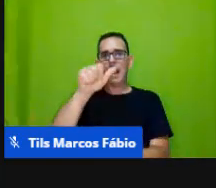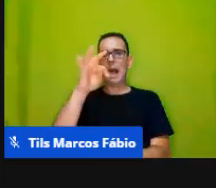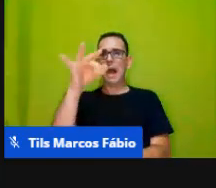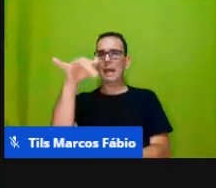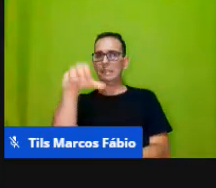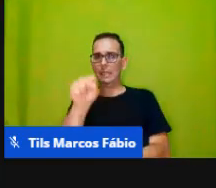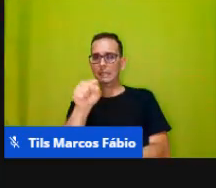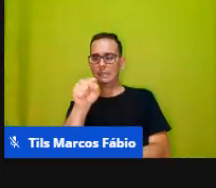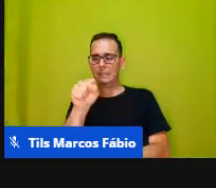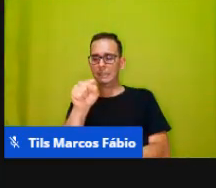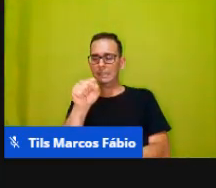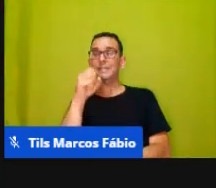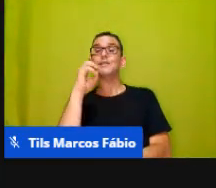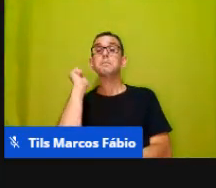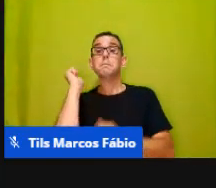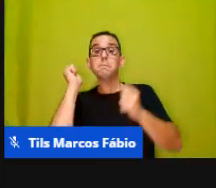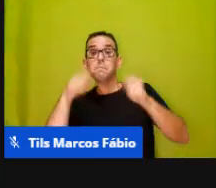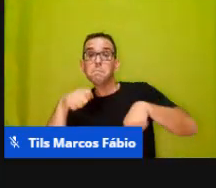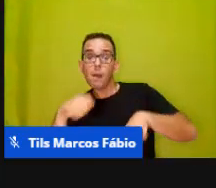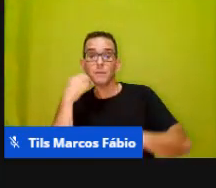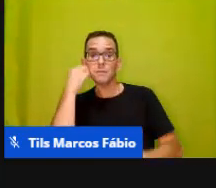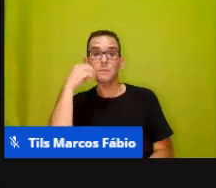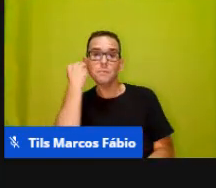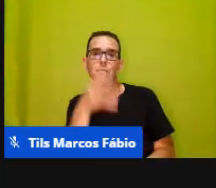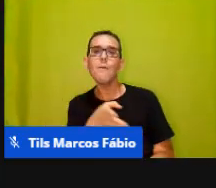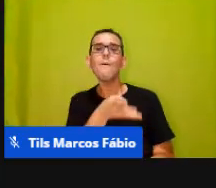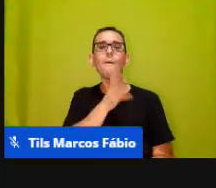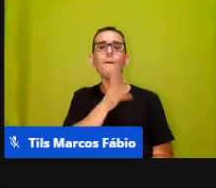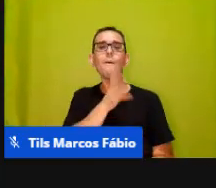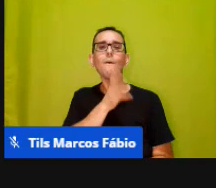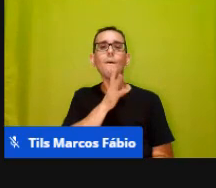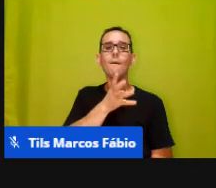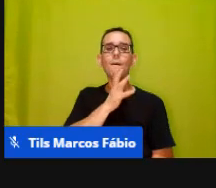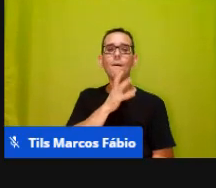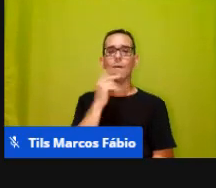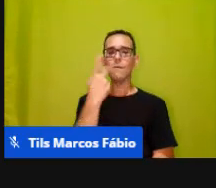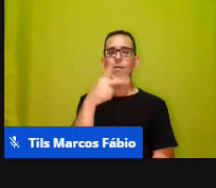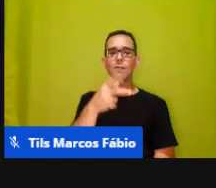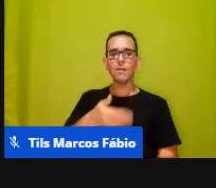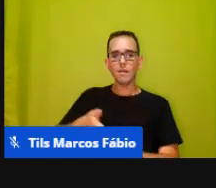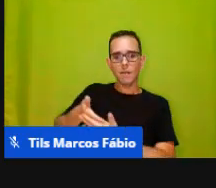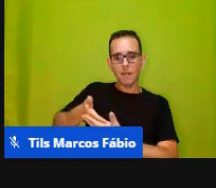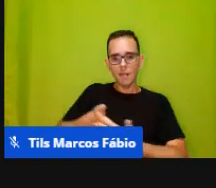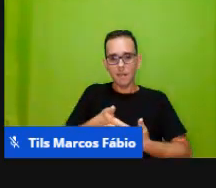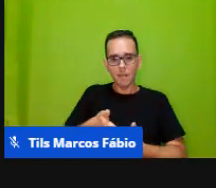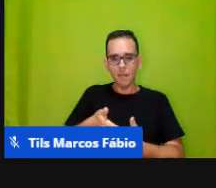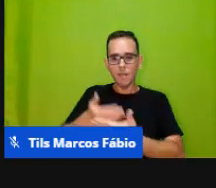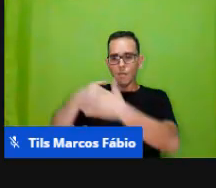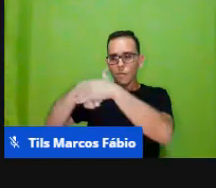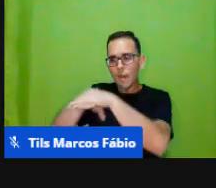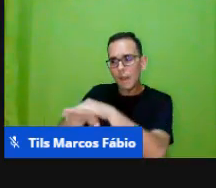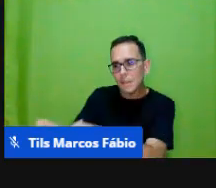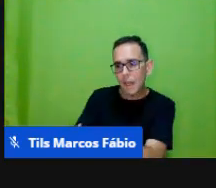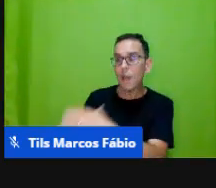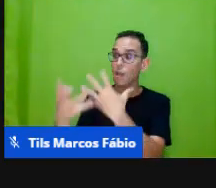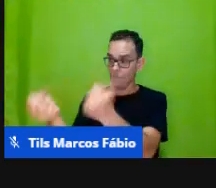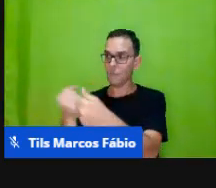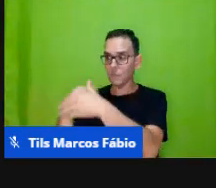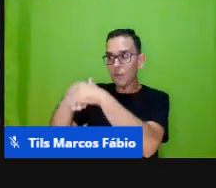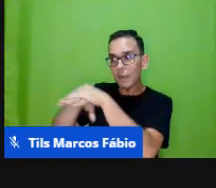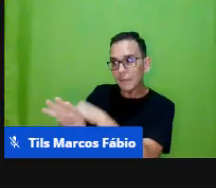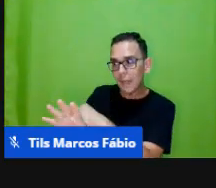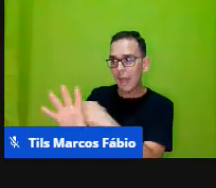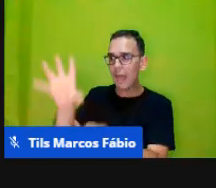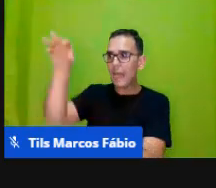experimentação que traz esses primeiros conhecimentos para o bebê. Guardar, né? Quando o professor fala, vamos guardar aqui